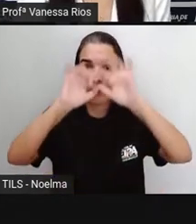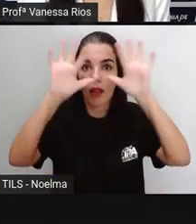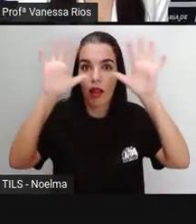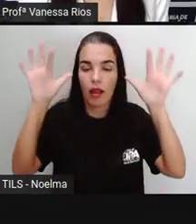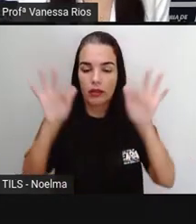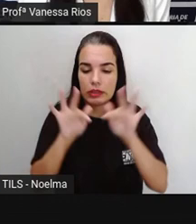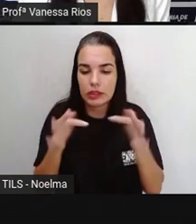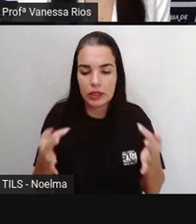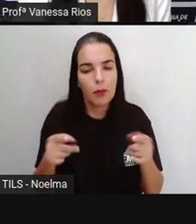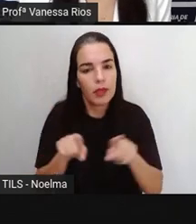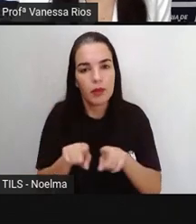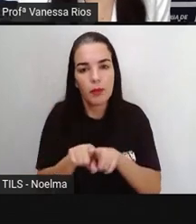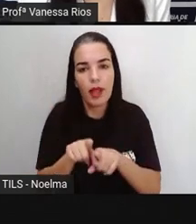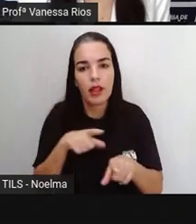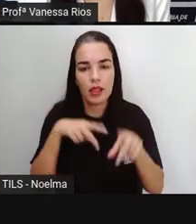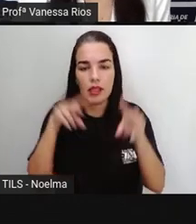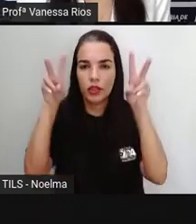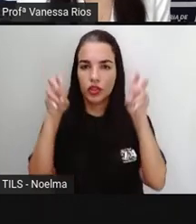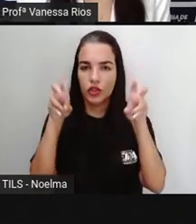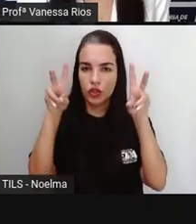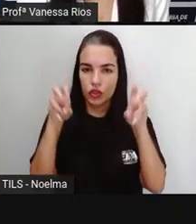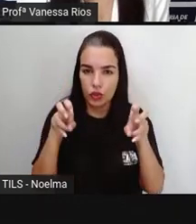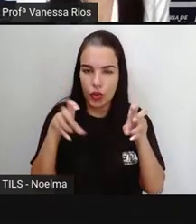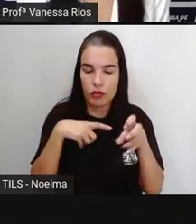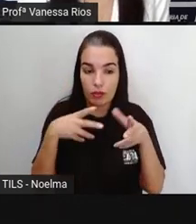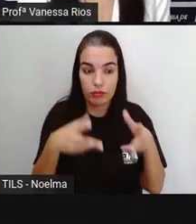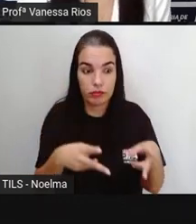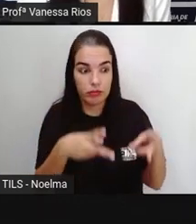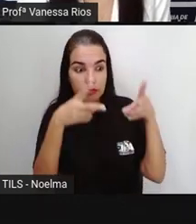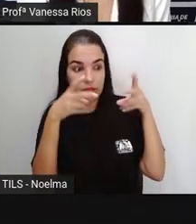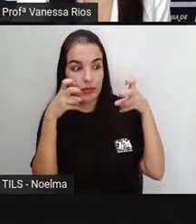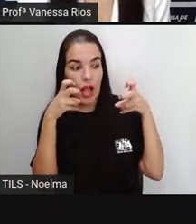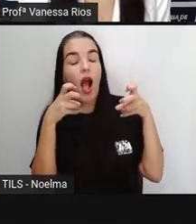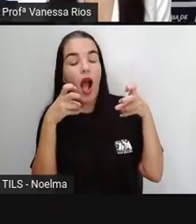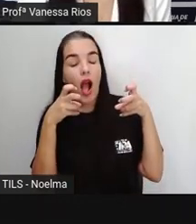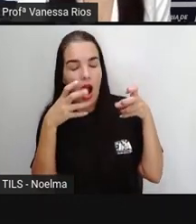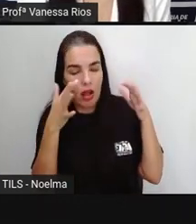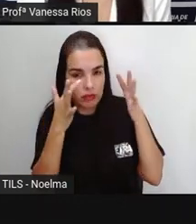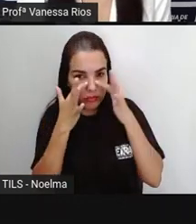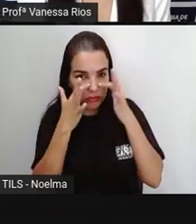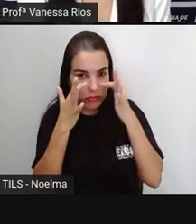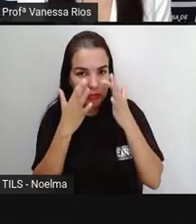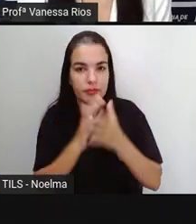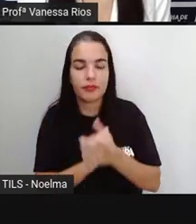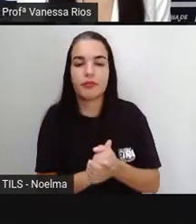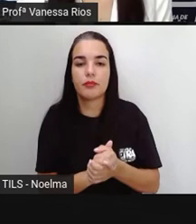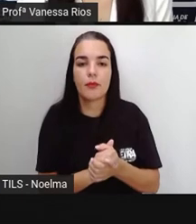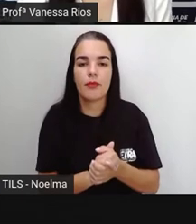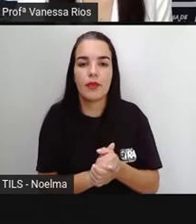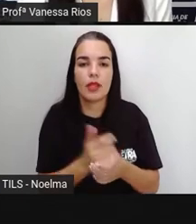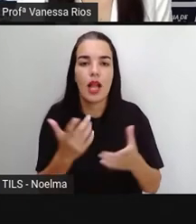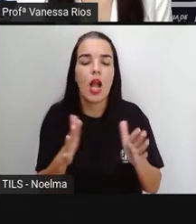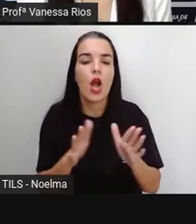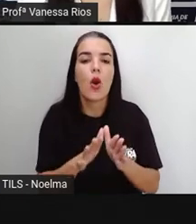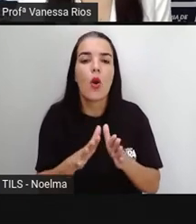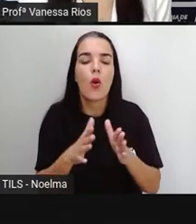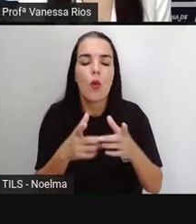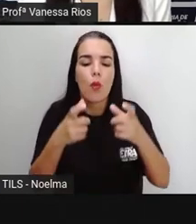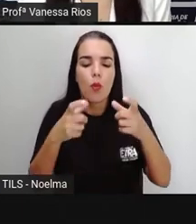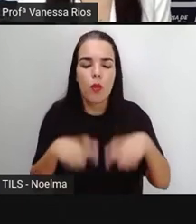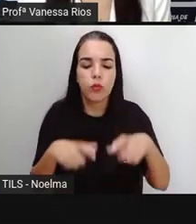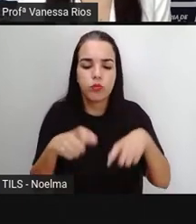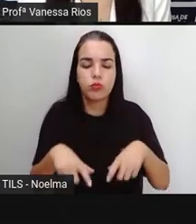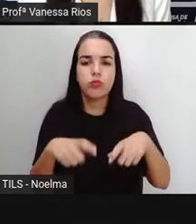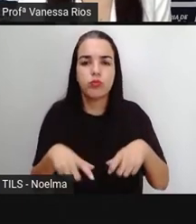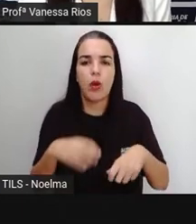títulos para chamar a atenção do leitor e trazer aí as informações. Olha outra pergunta, quais os suportes em que